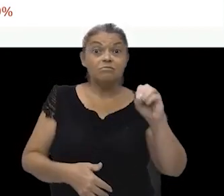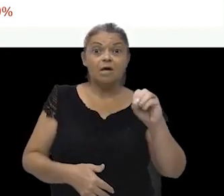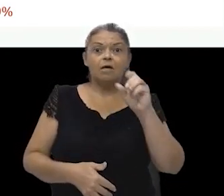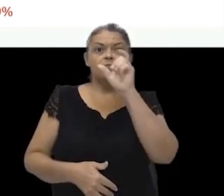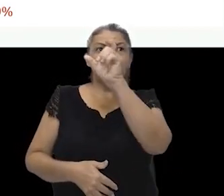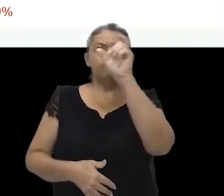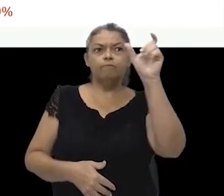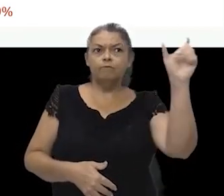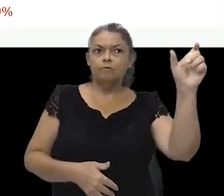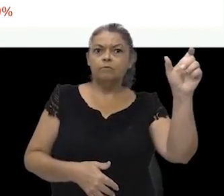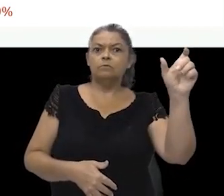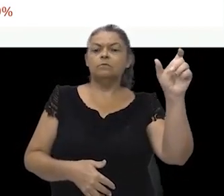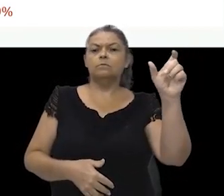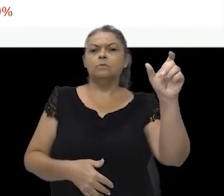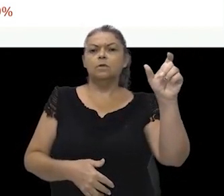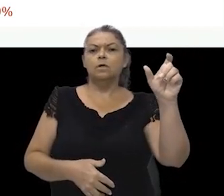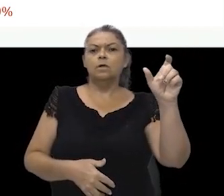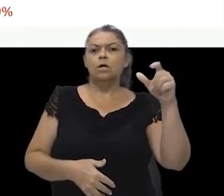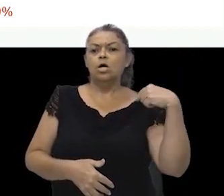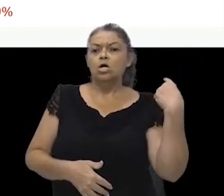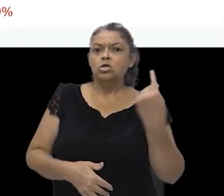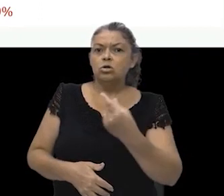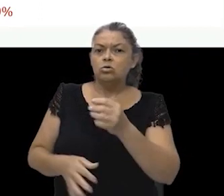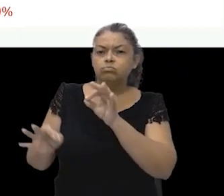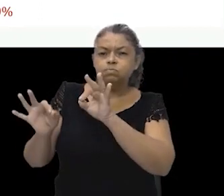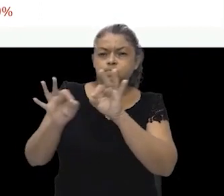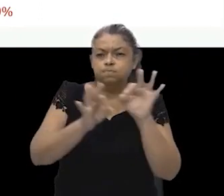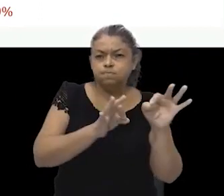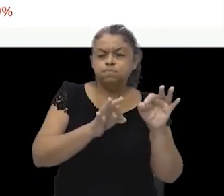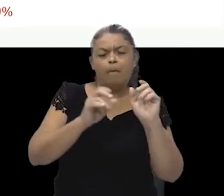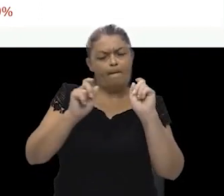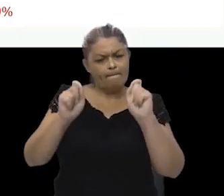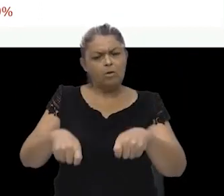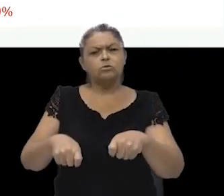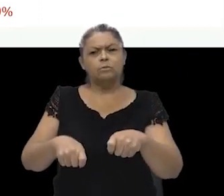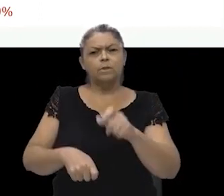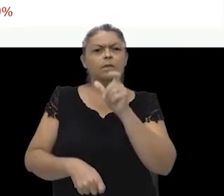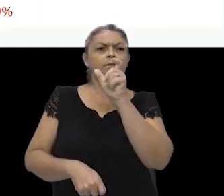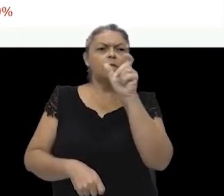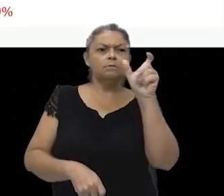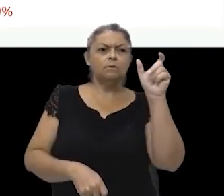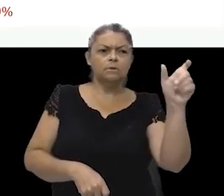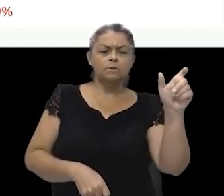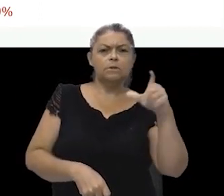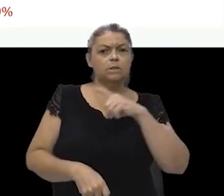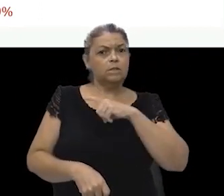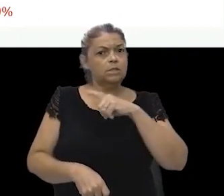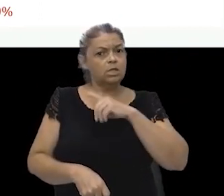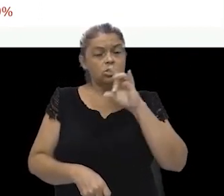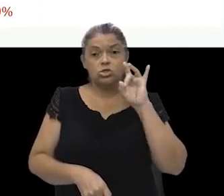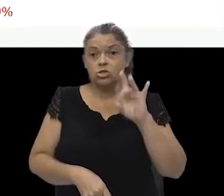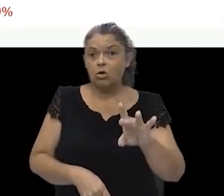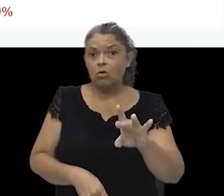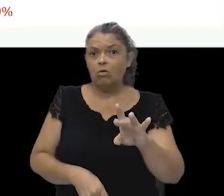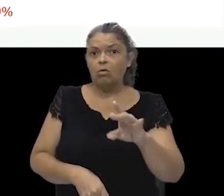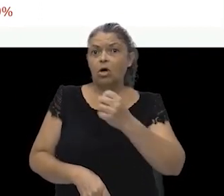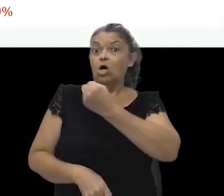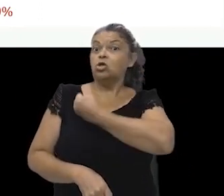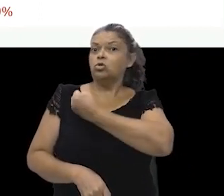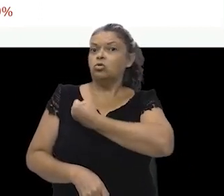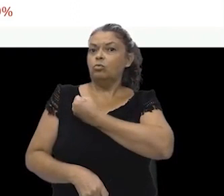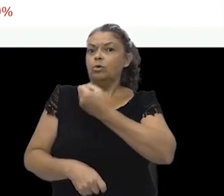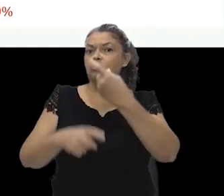Nós determinamos as possibilidades das fichas terem apenas números